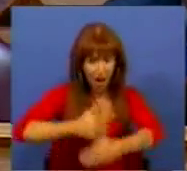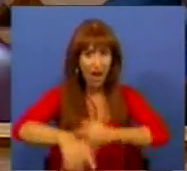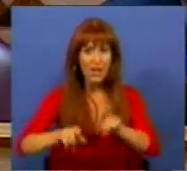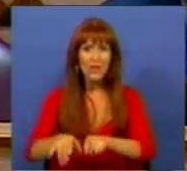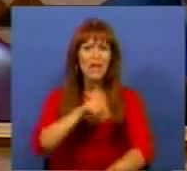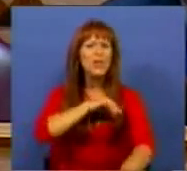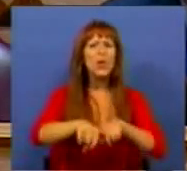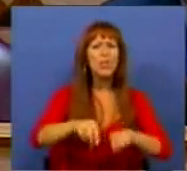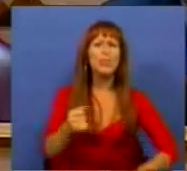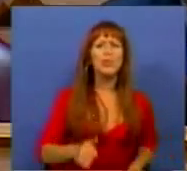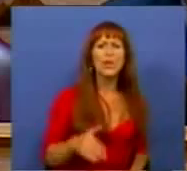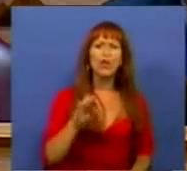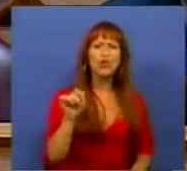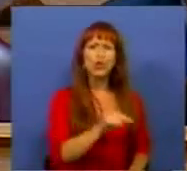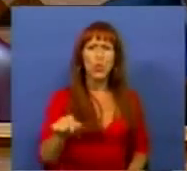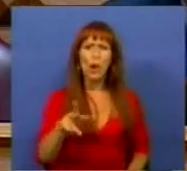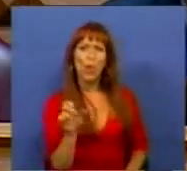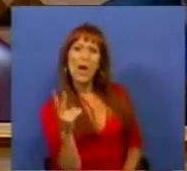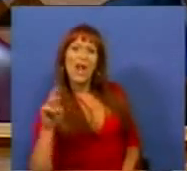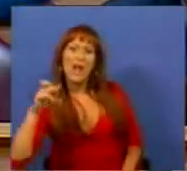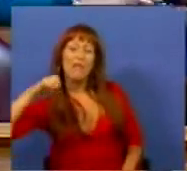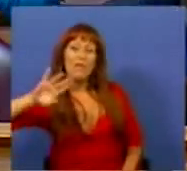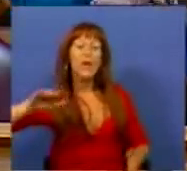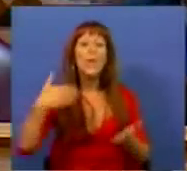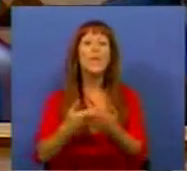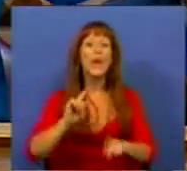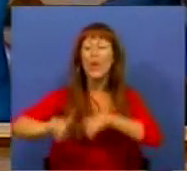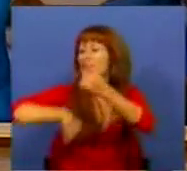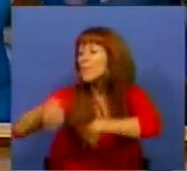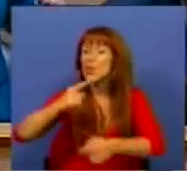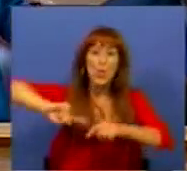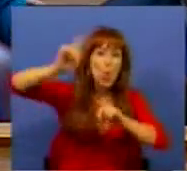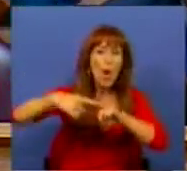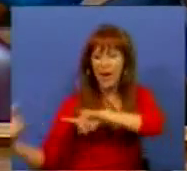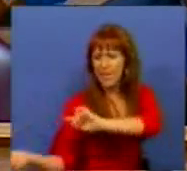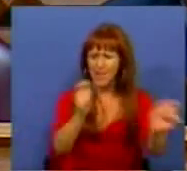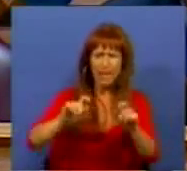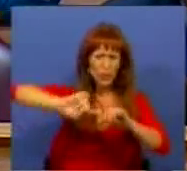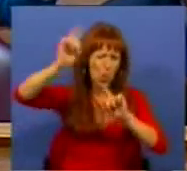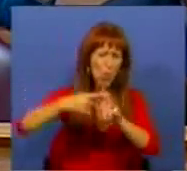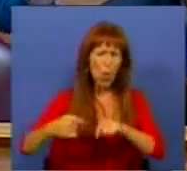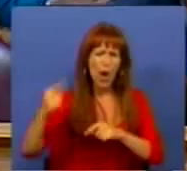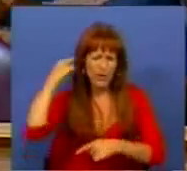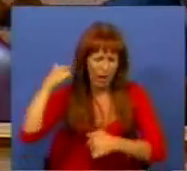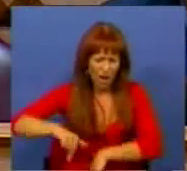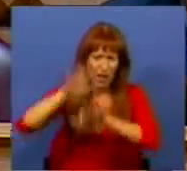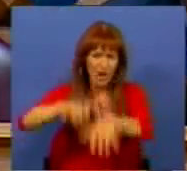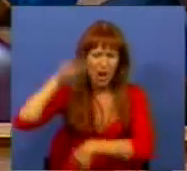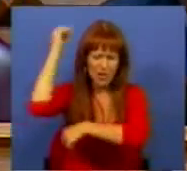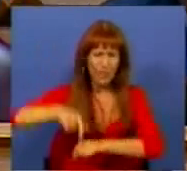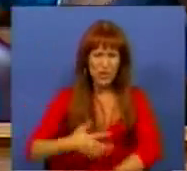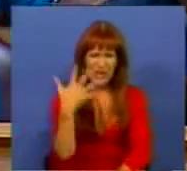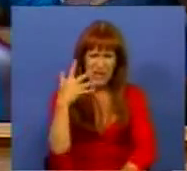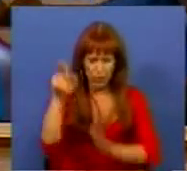um deputado do PS, o deputado João Cravinho, e que resultaram após um ano de debate, um ano na Assembleia da República, em